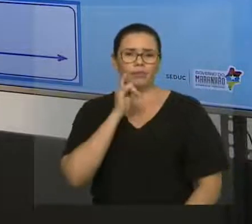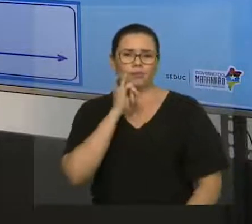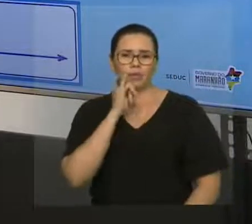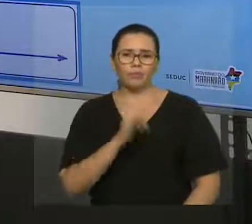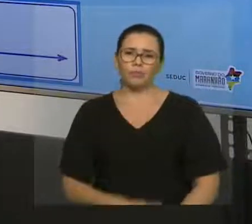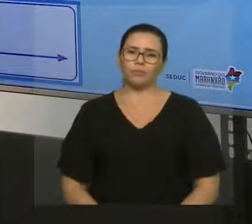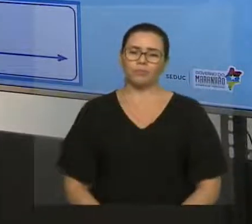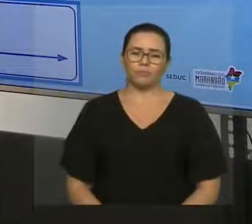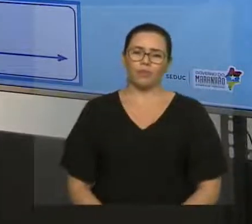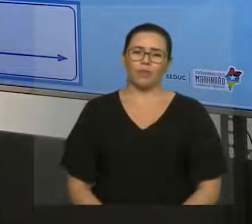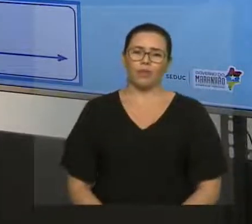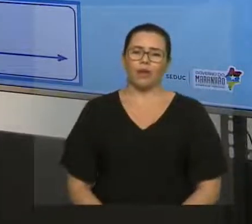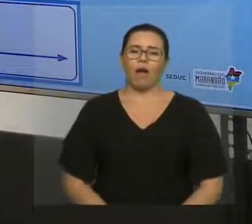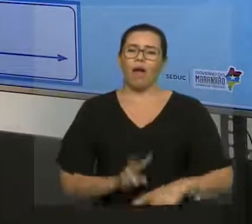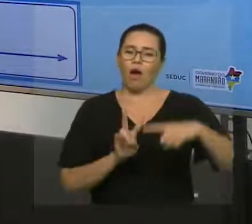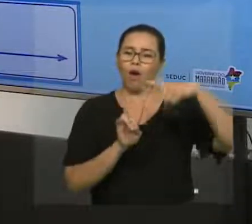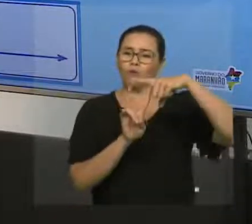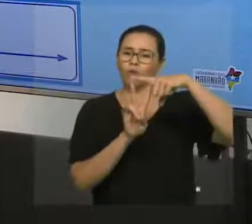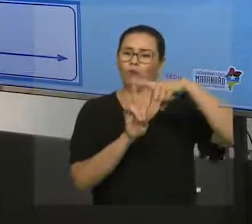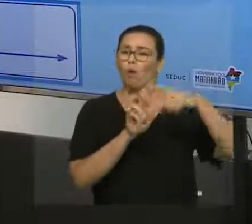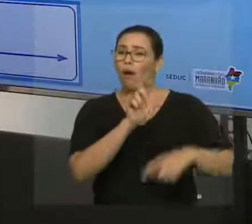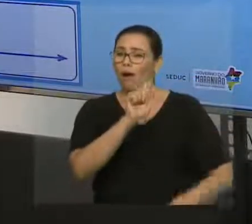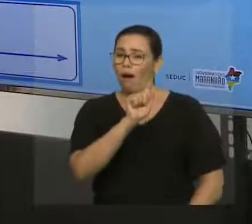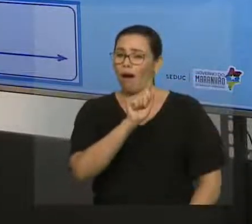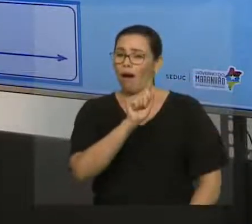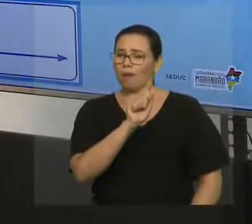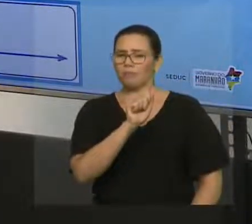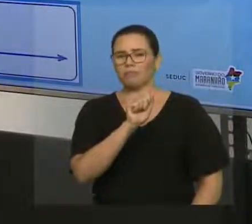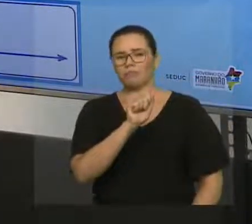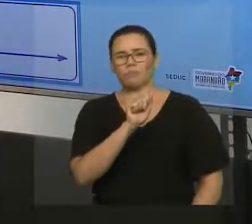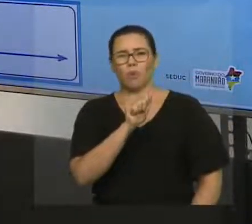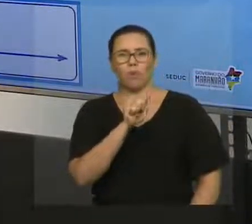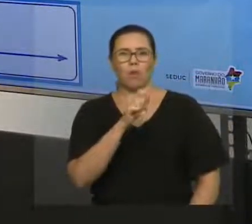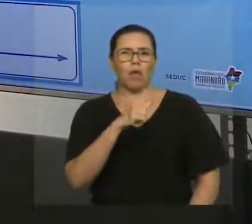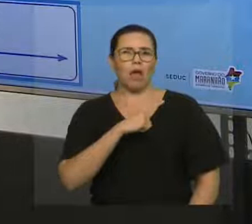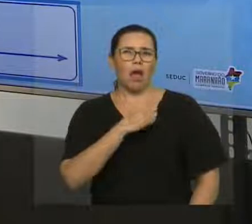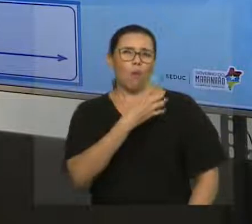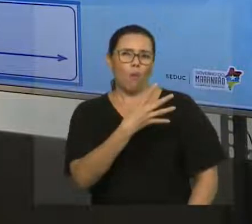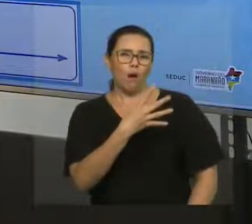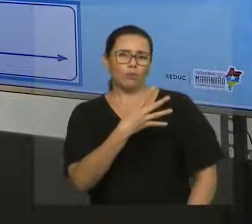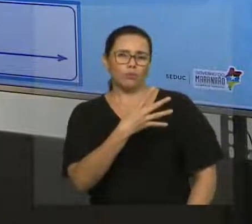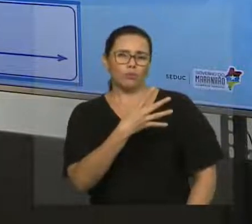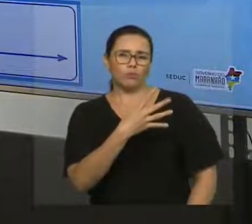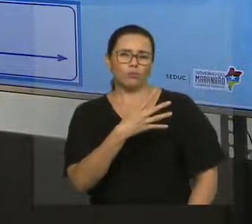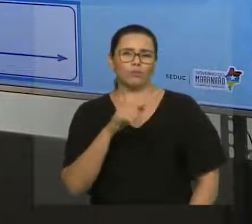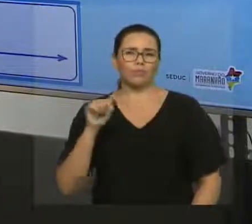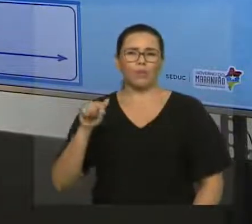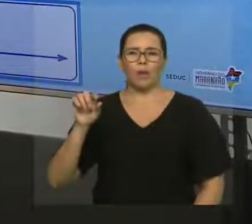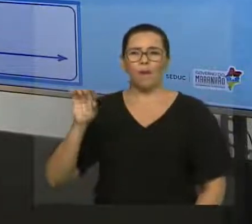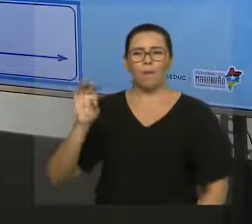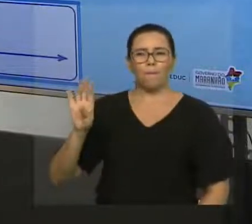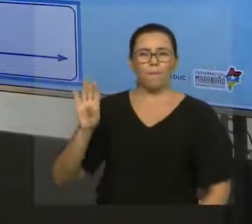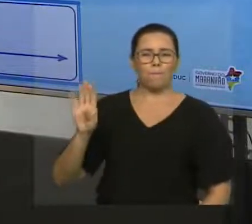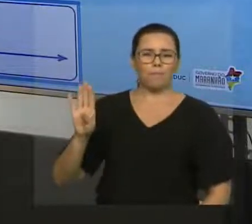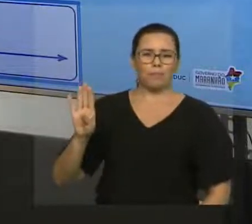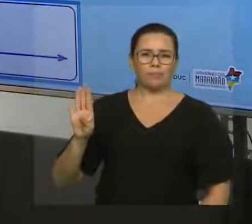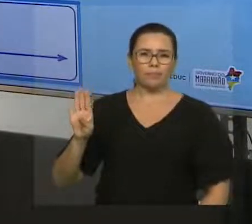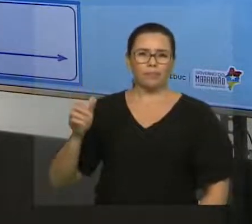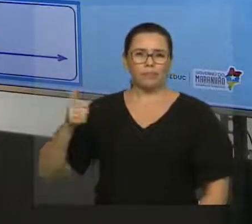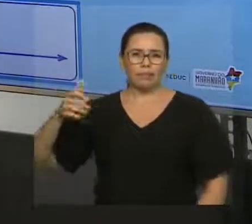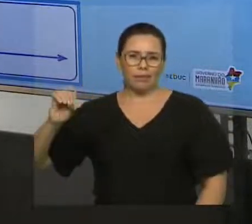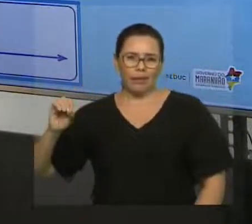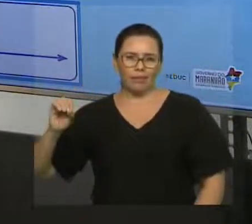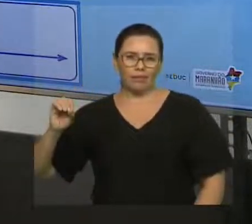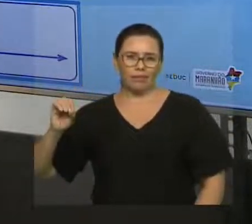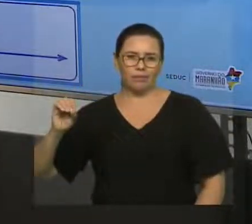valor 4, intensidade 4, e esse vetor B for um vetor tipo 10, então quanto é que dá a soma do vetor 4 com o vetor 10? Vai dar 14?